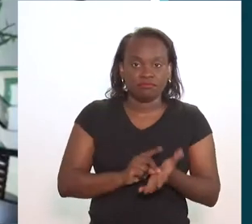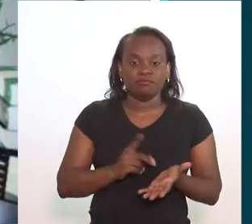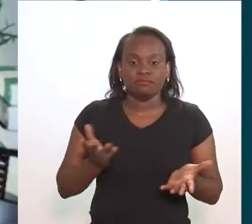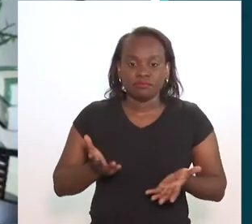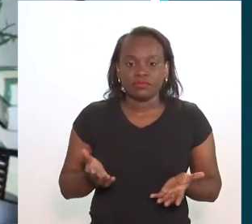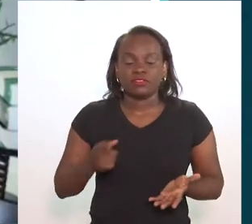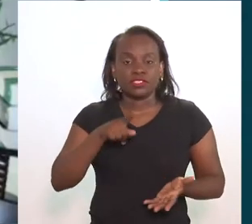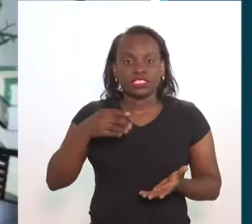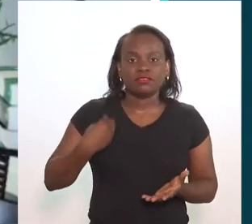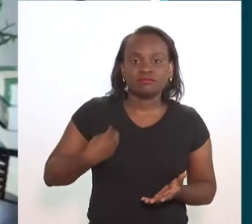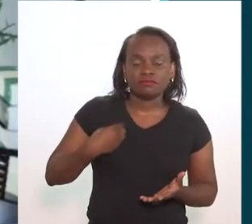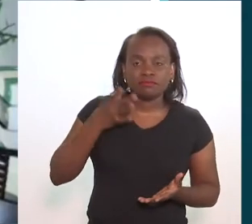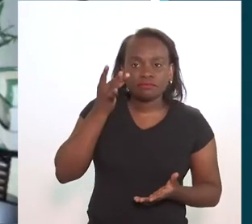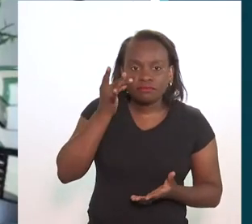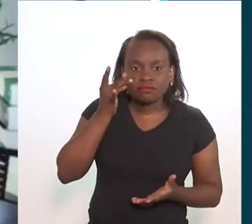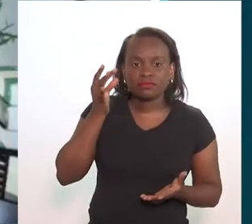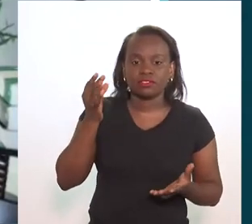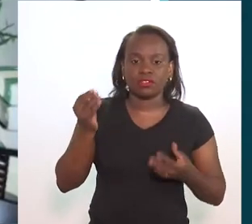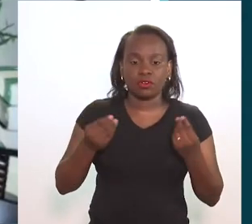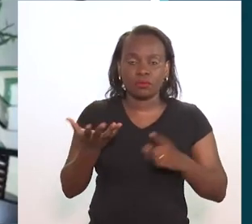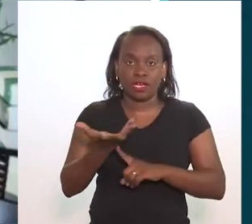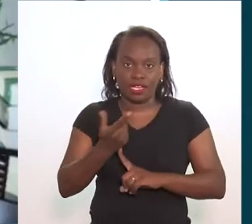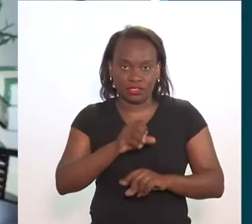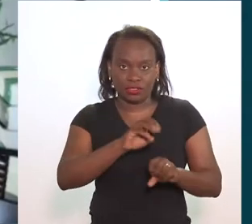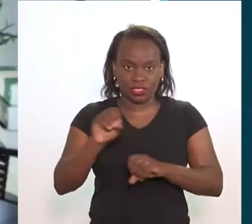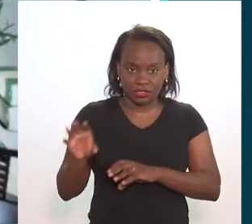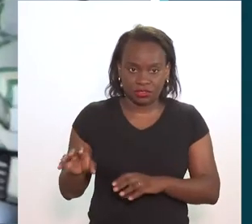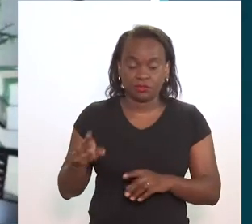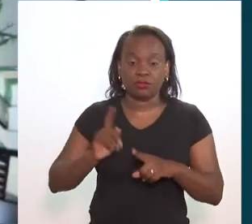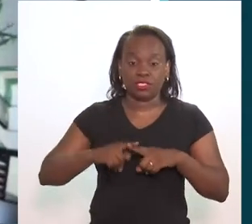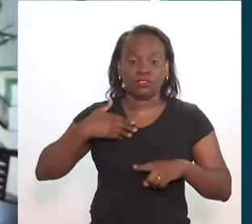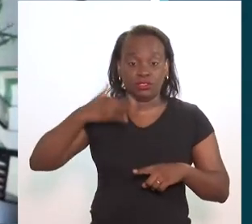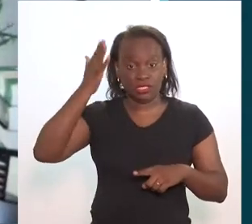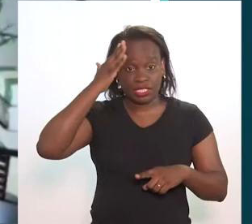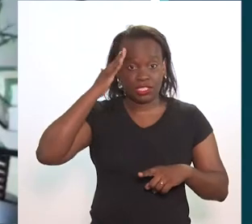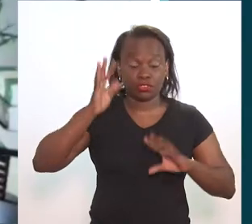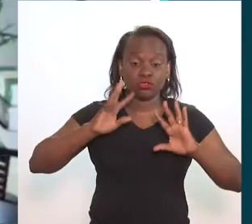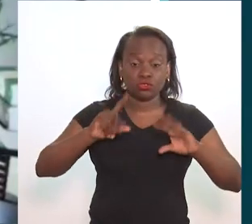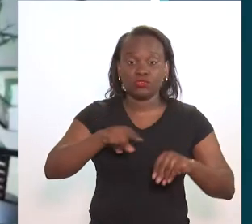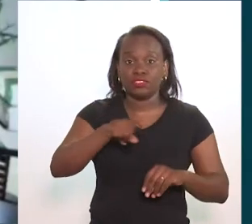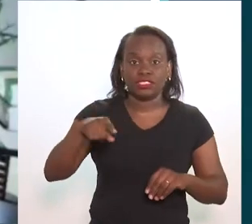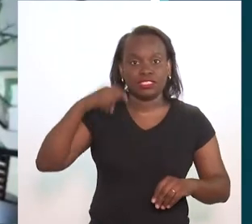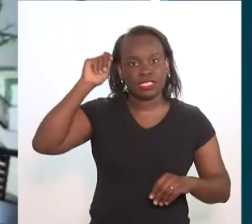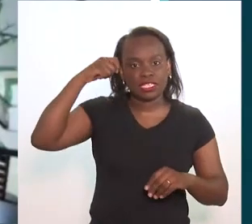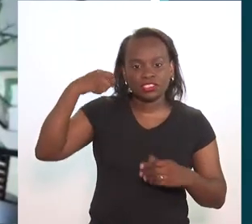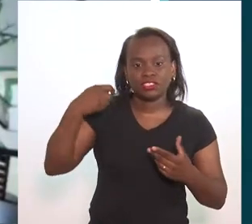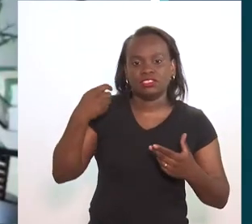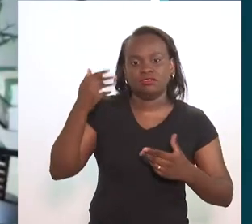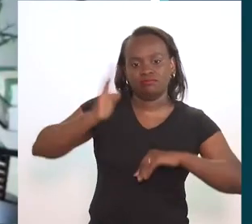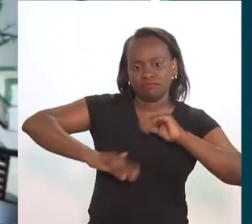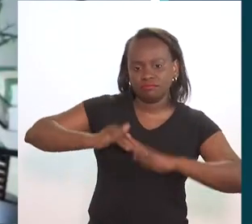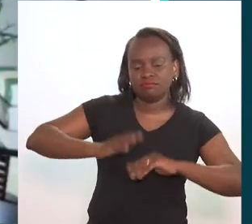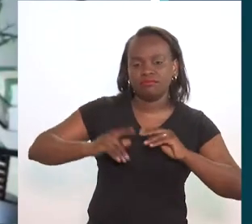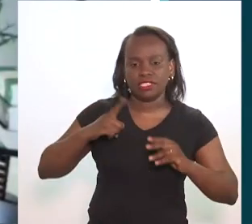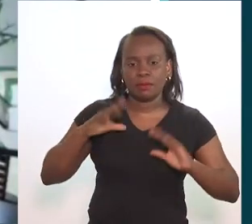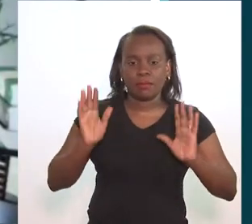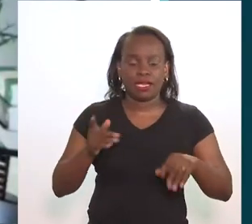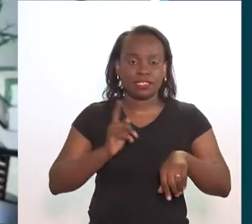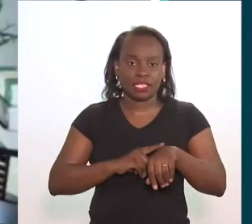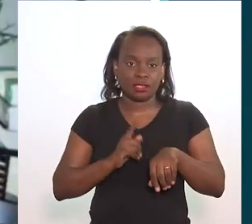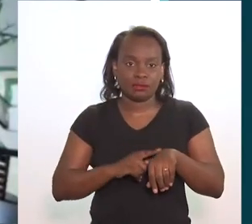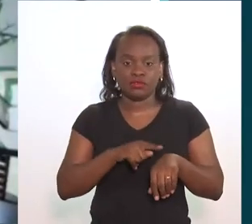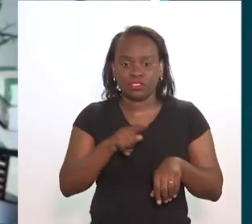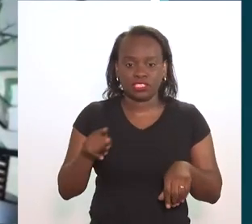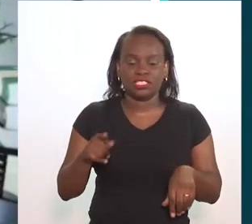pouco da experiência de vocês com essa realidade, a vivência de vocês com a arte-educação. Porque eu sei que todos vocês são